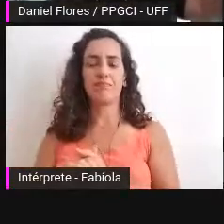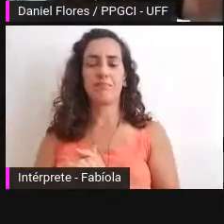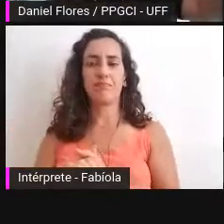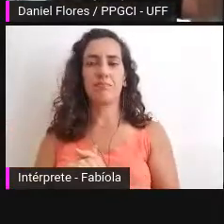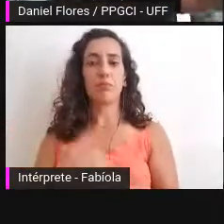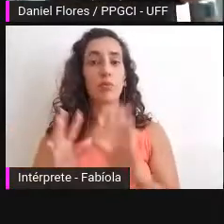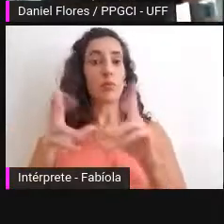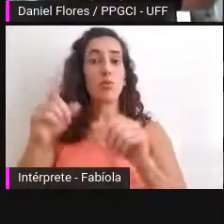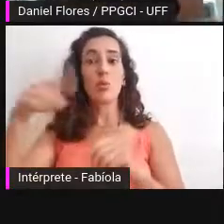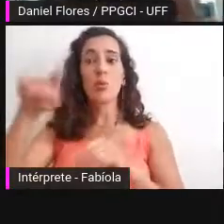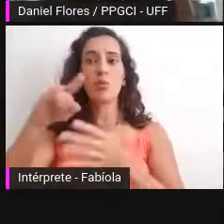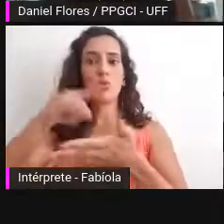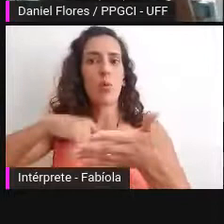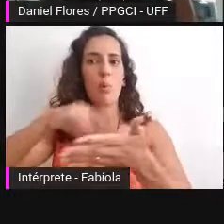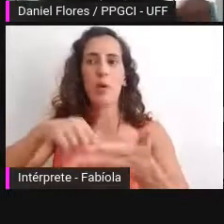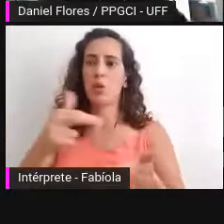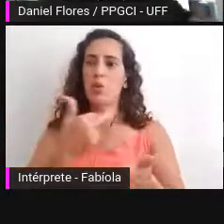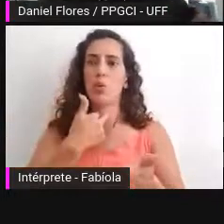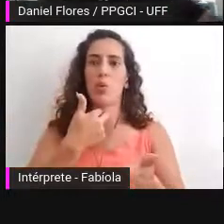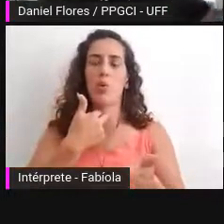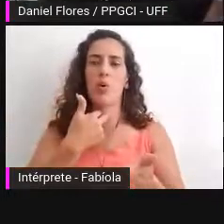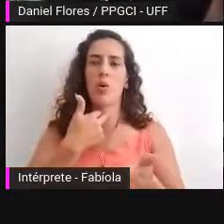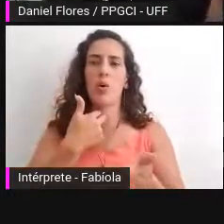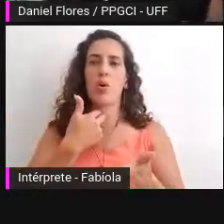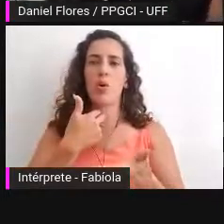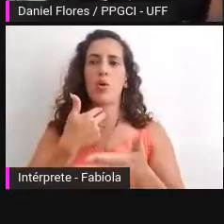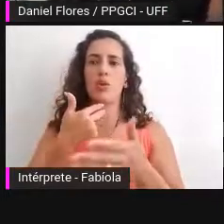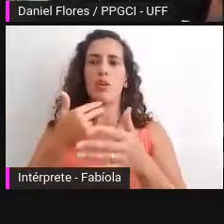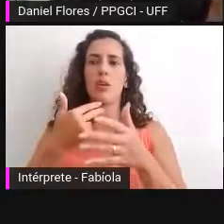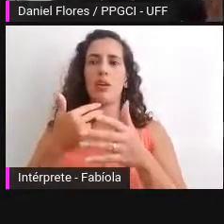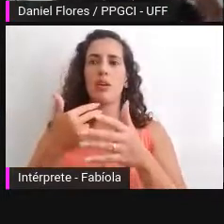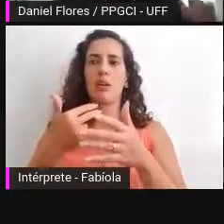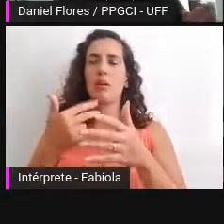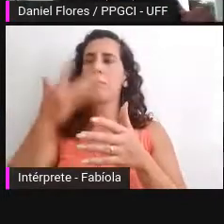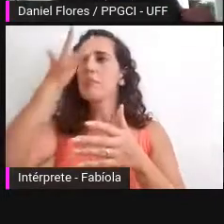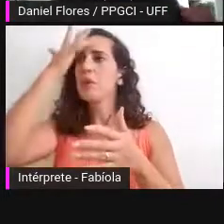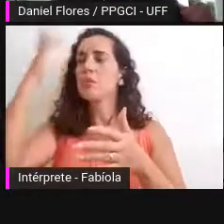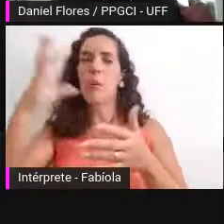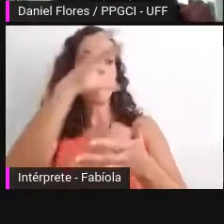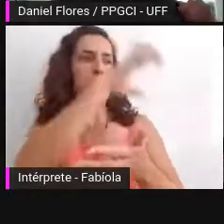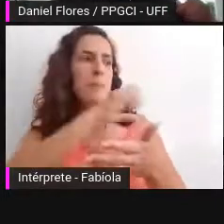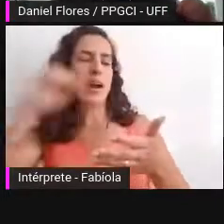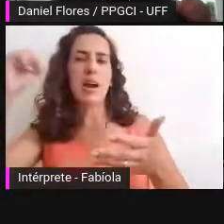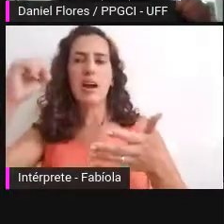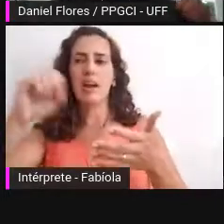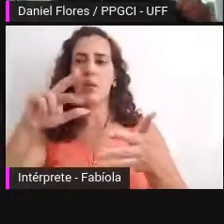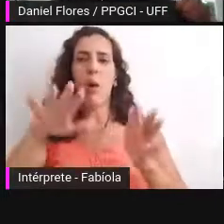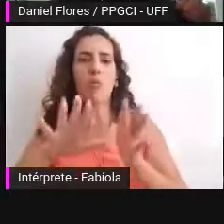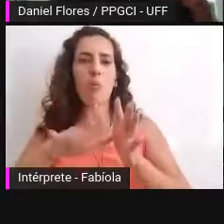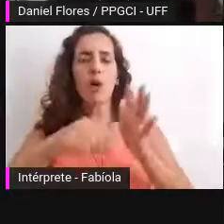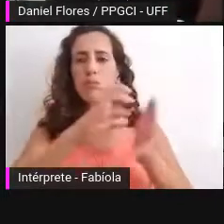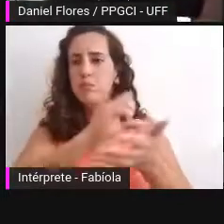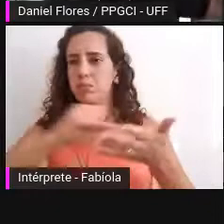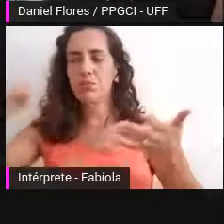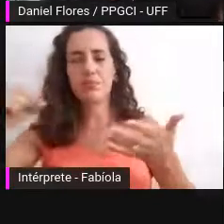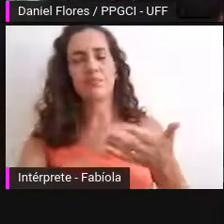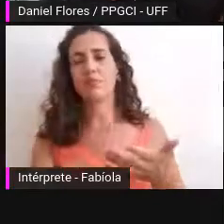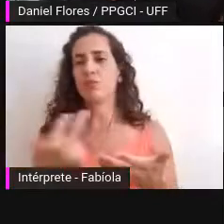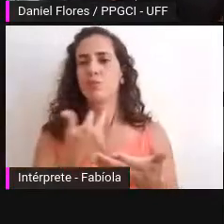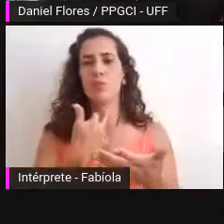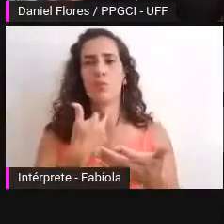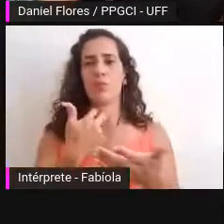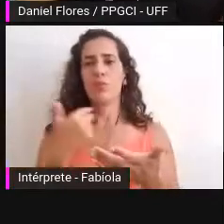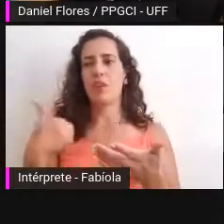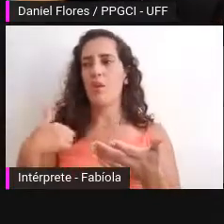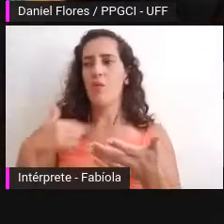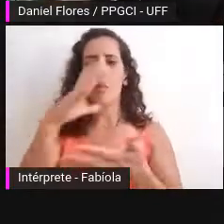documentos eles não podem sair da visão sistêmica eu não posso tirar um PDF converter e devolver